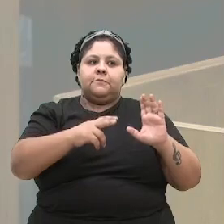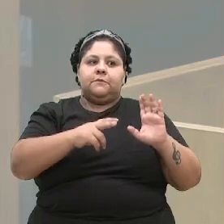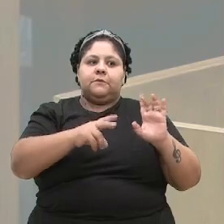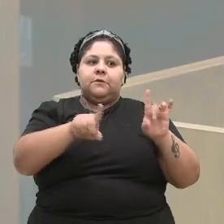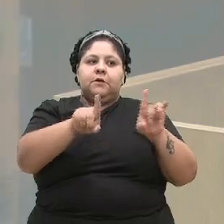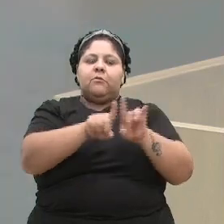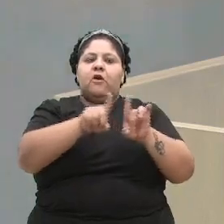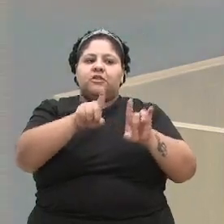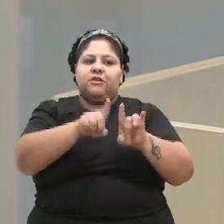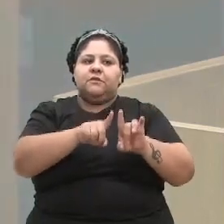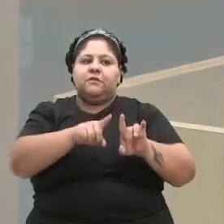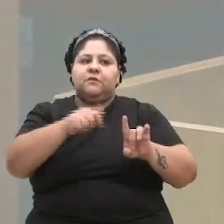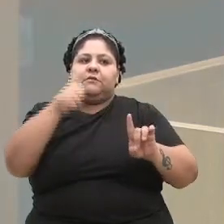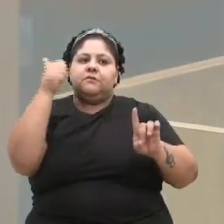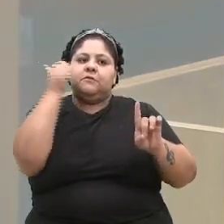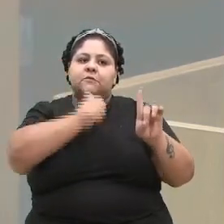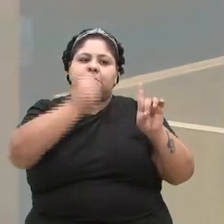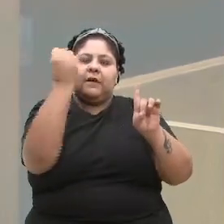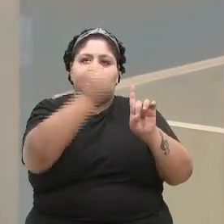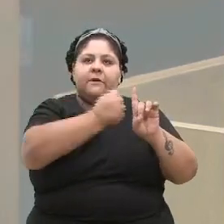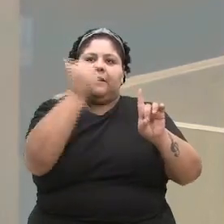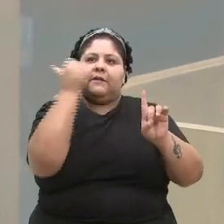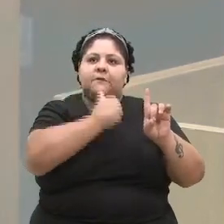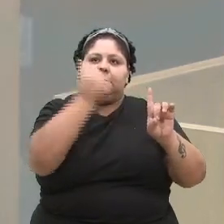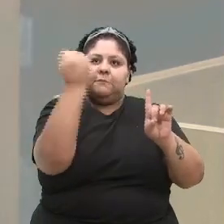aqui no ano de 2023.